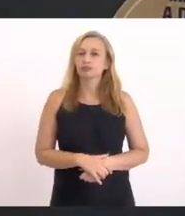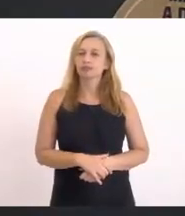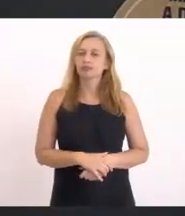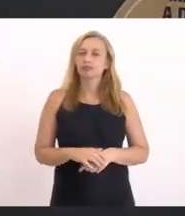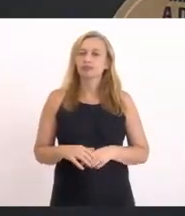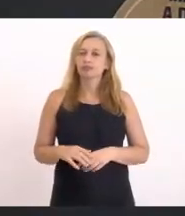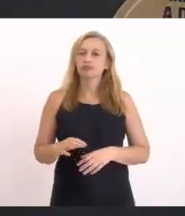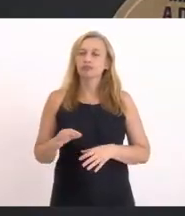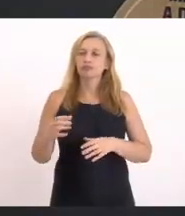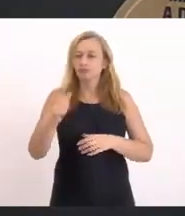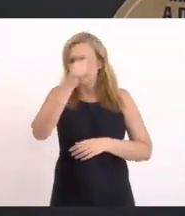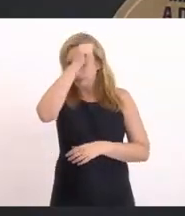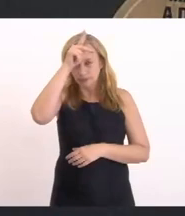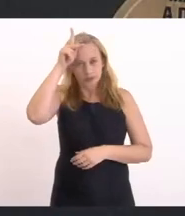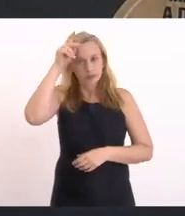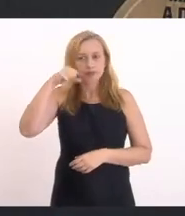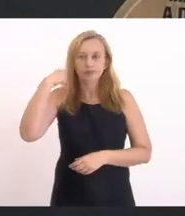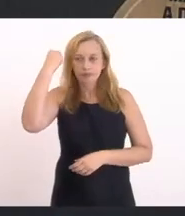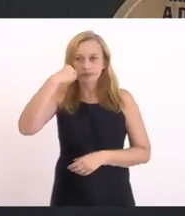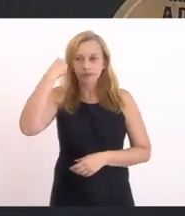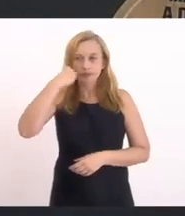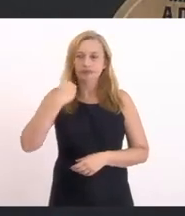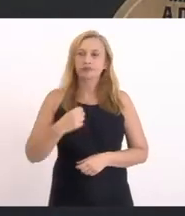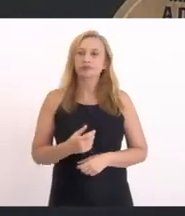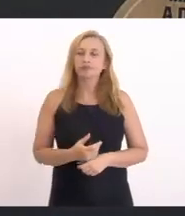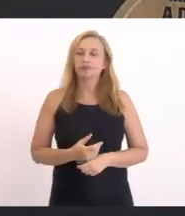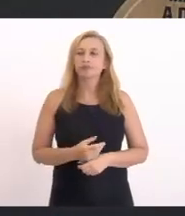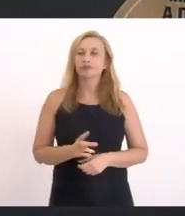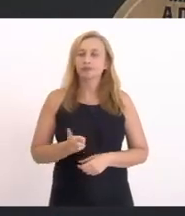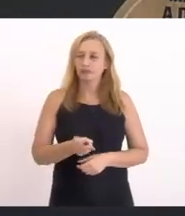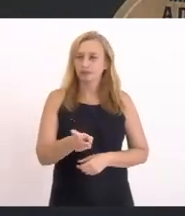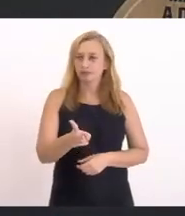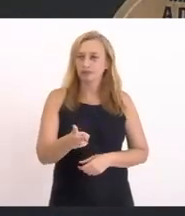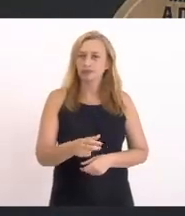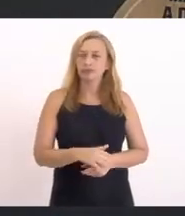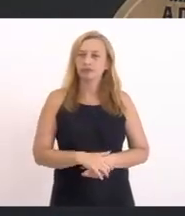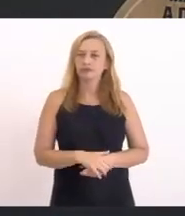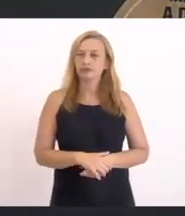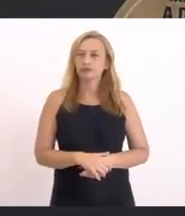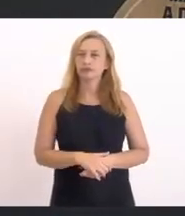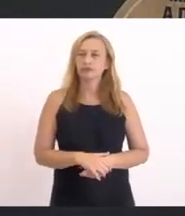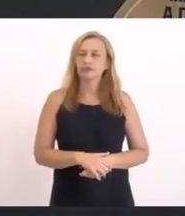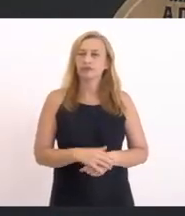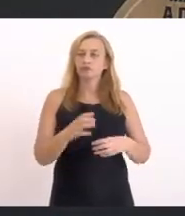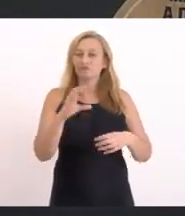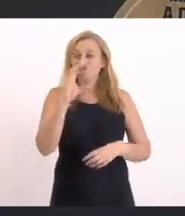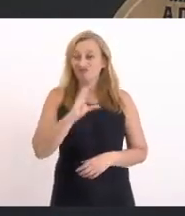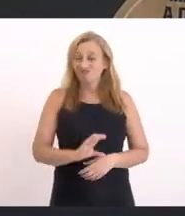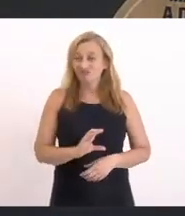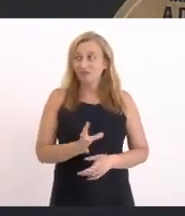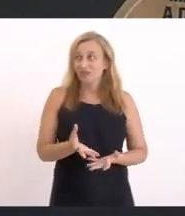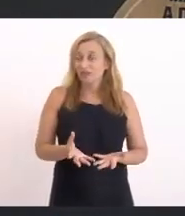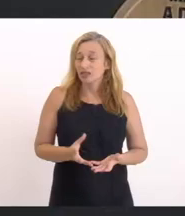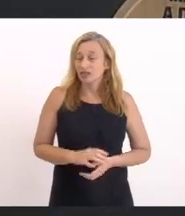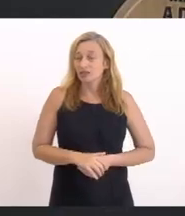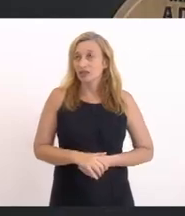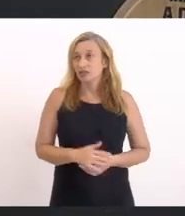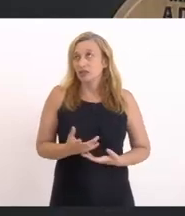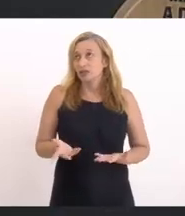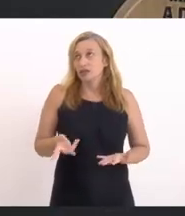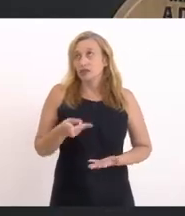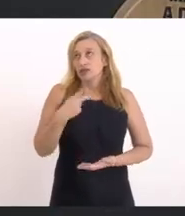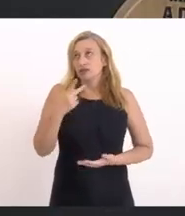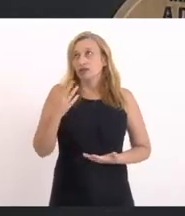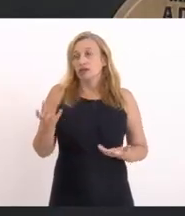Tradicionalmente A prefeitura municipal De Saquarema Desde sempre Tem um comportamento Muito Como é eu posso